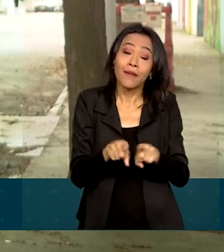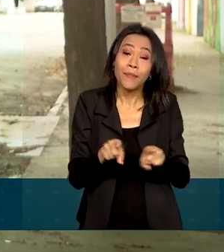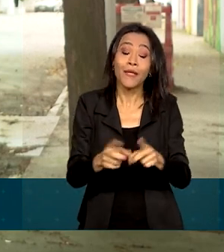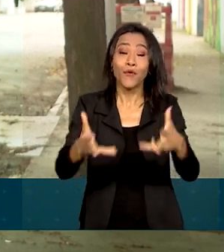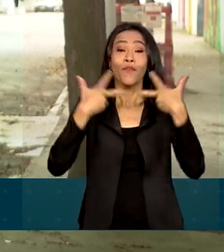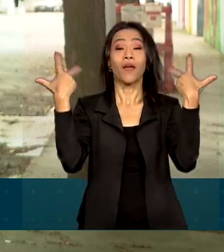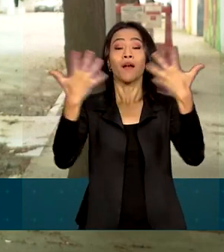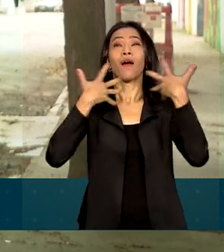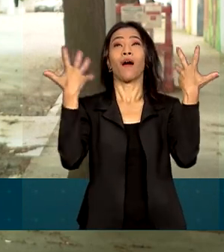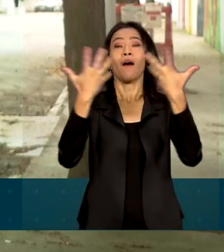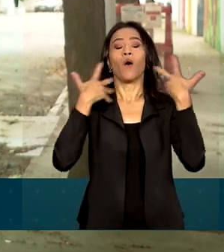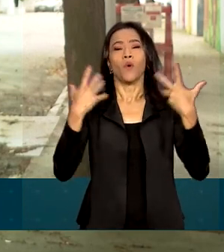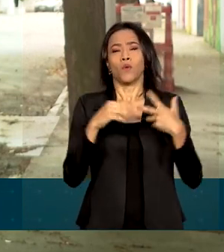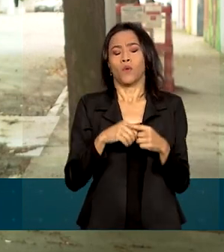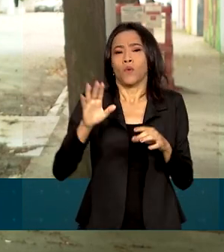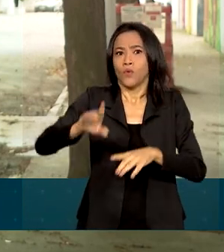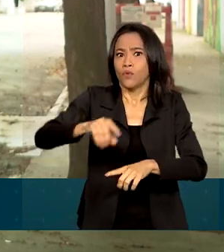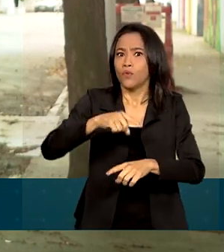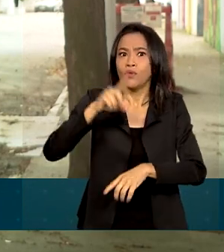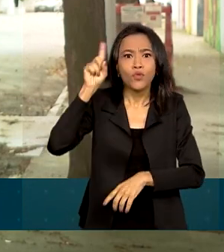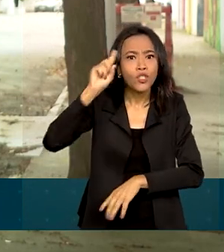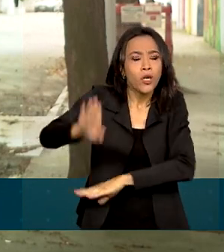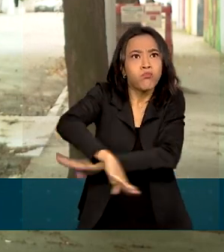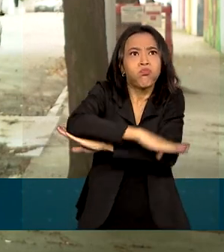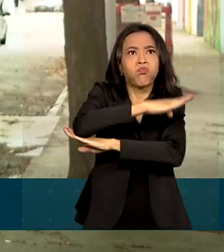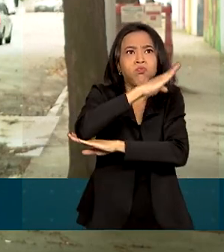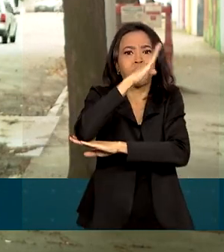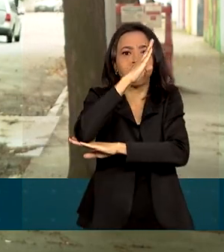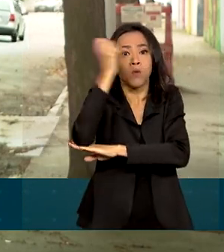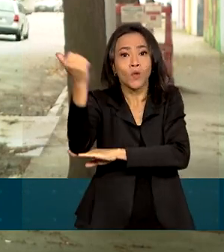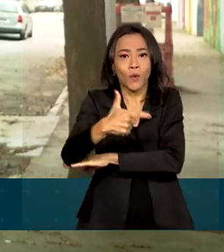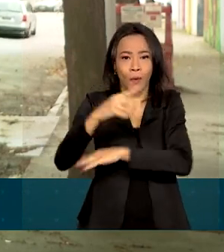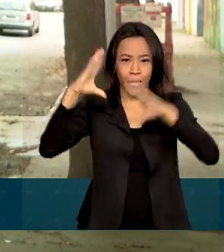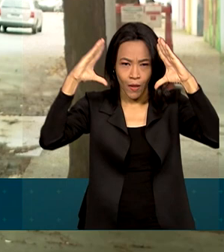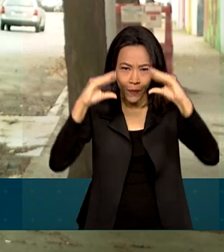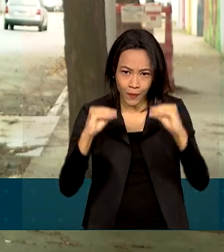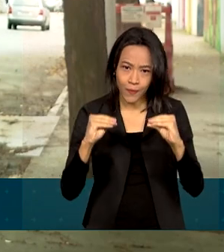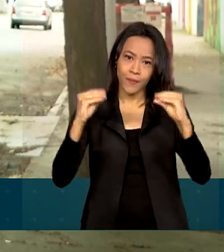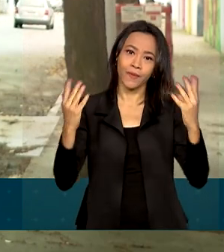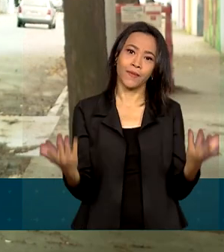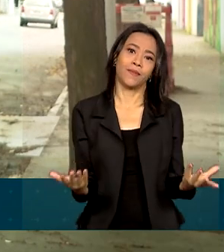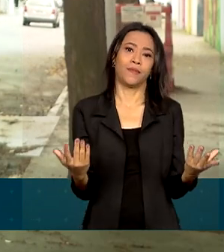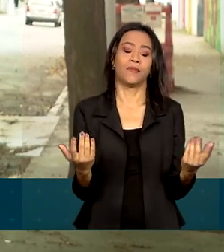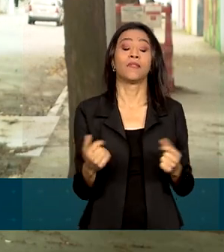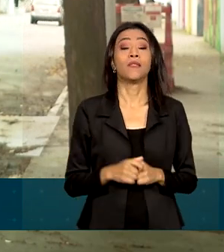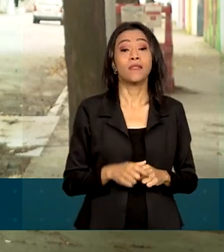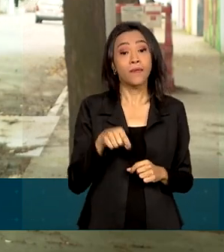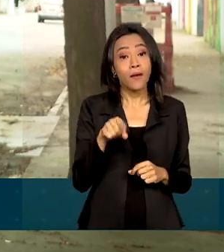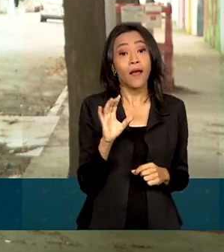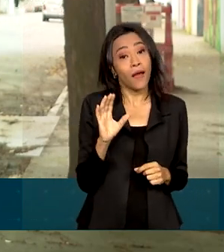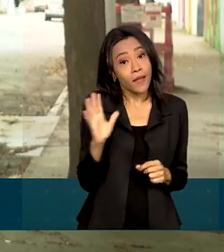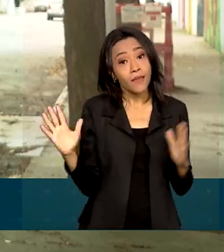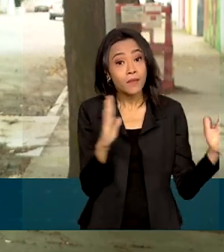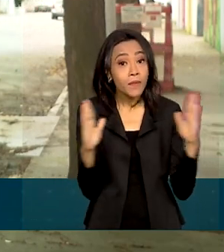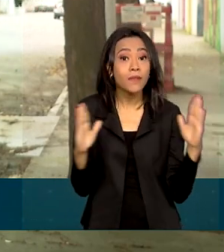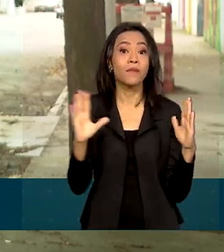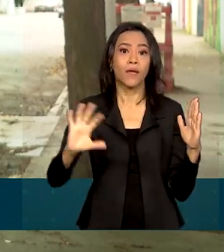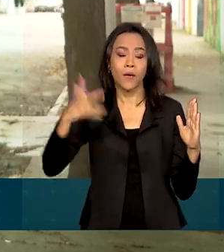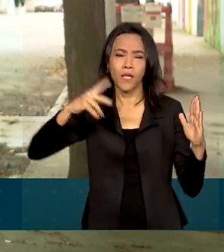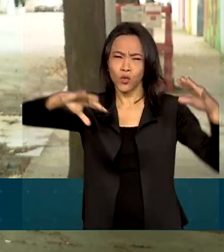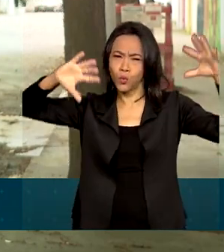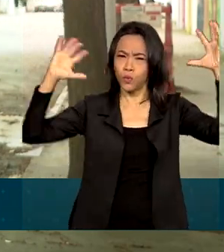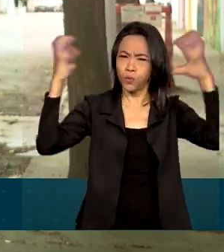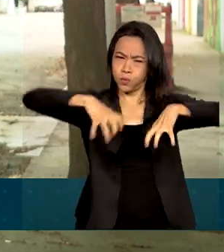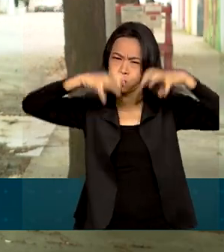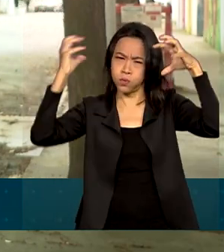mais longos que as noites. E é também nessa estação onde ocorrem com mais frequência as tempestades